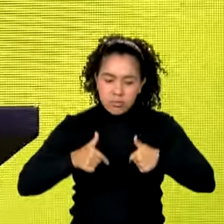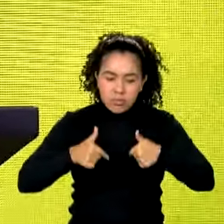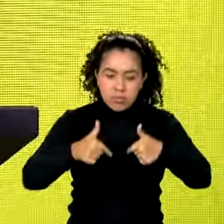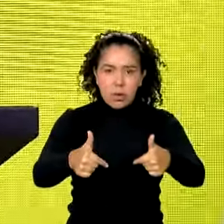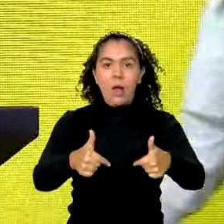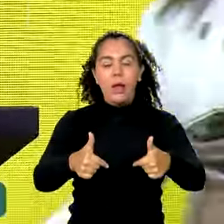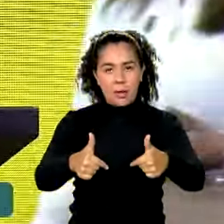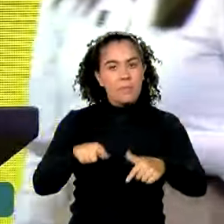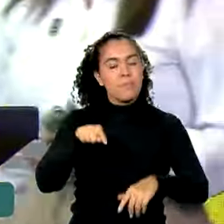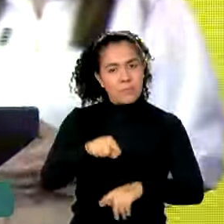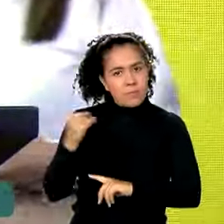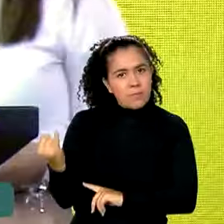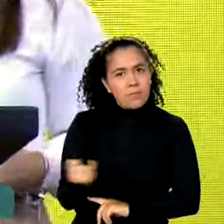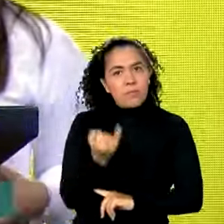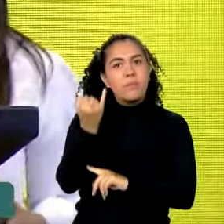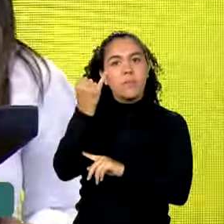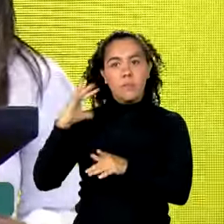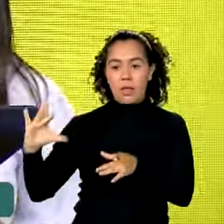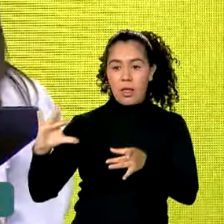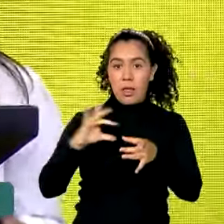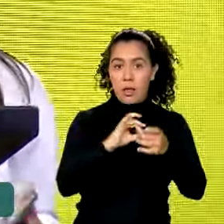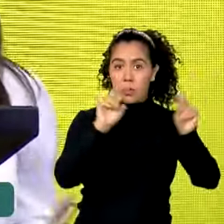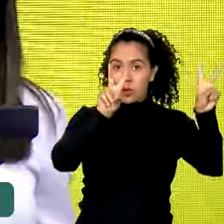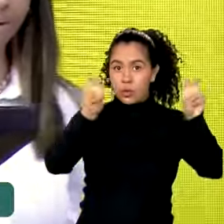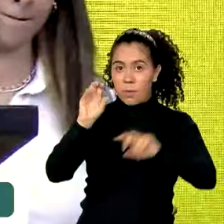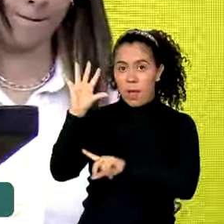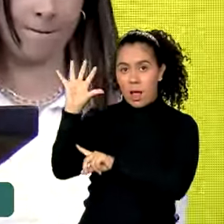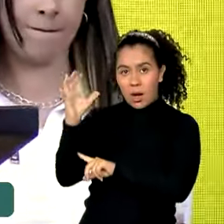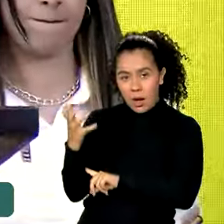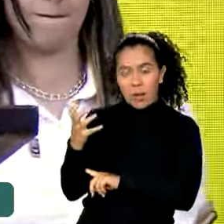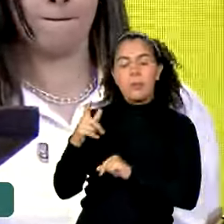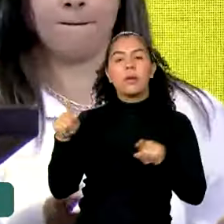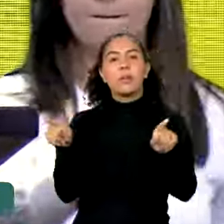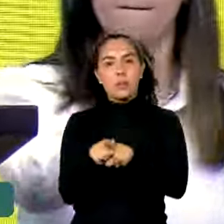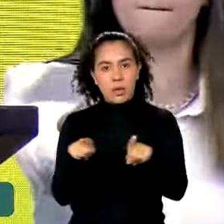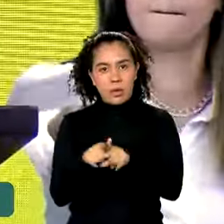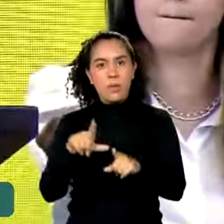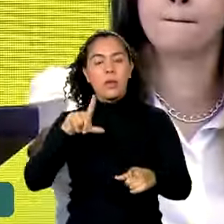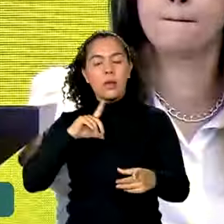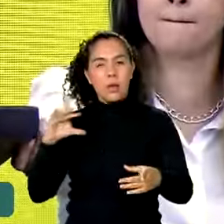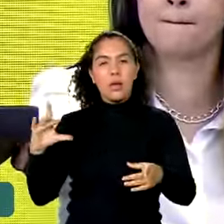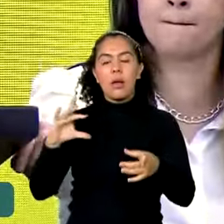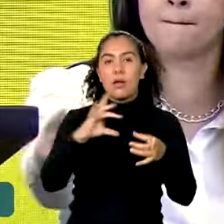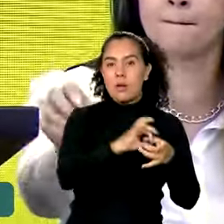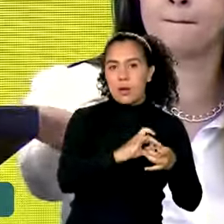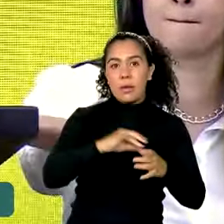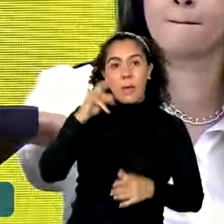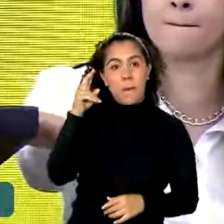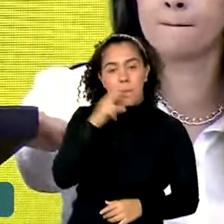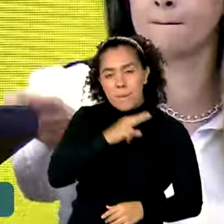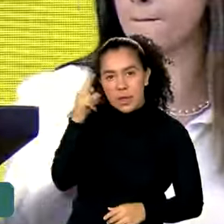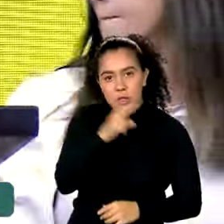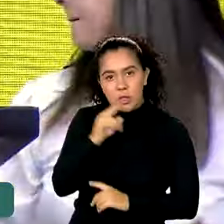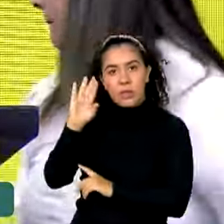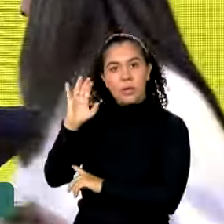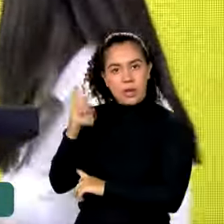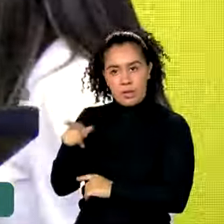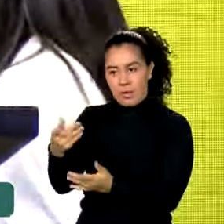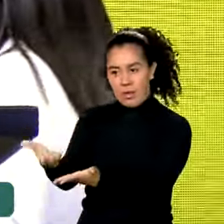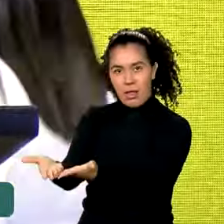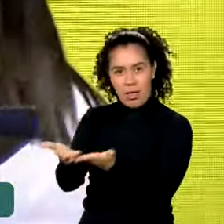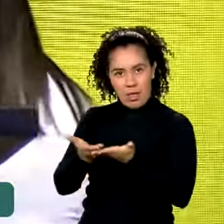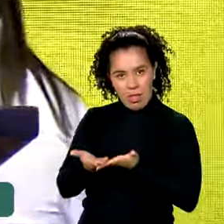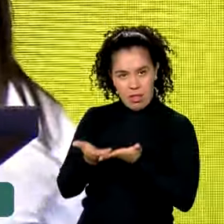fundamental, venha o encontro do plano clima, venha o encontro do plano de emergência climática que o senhor acaba de receber